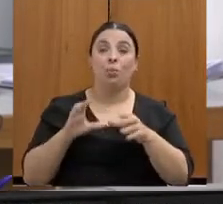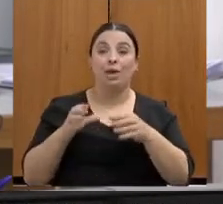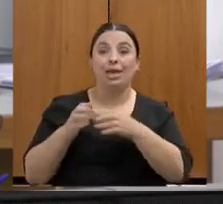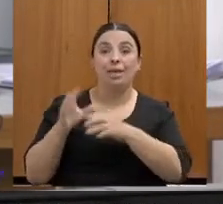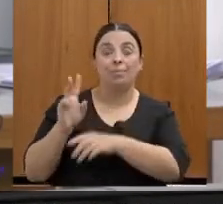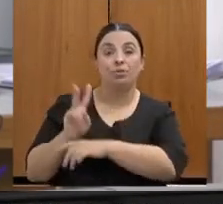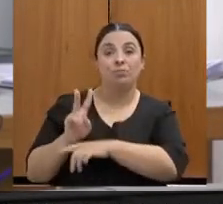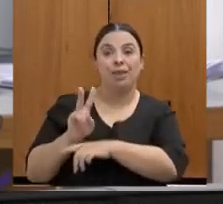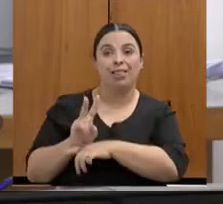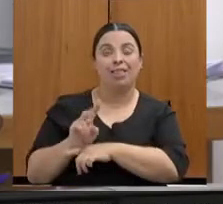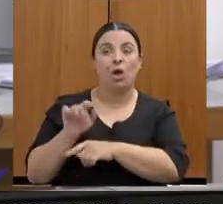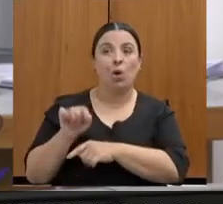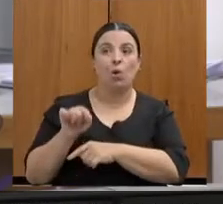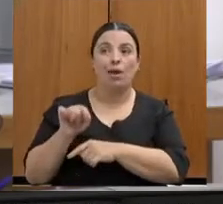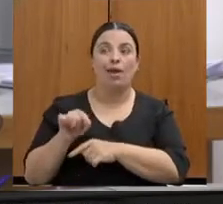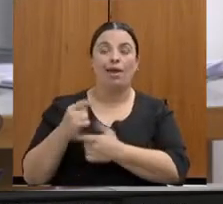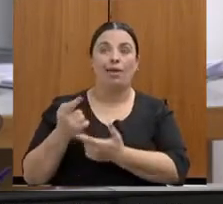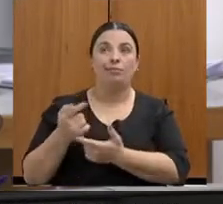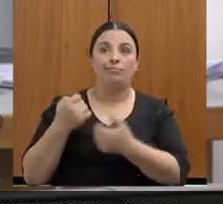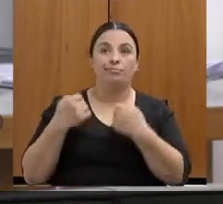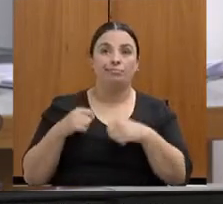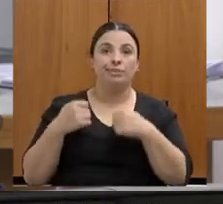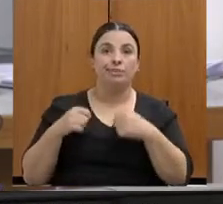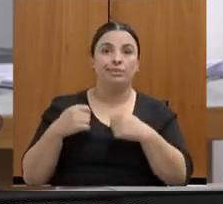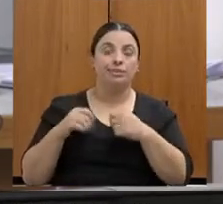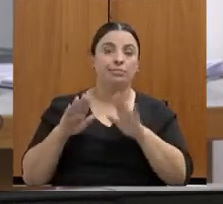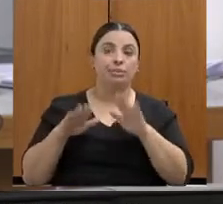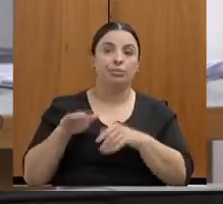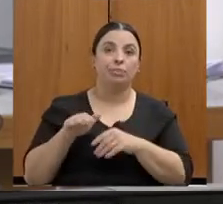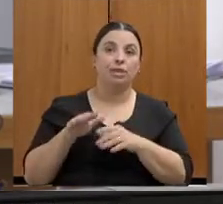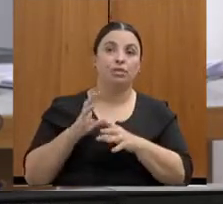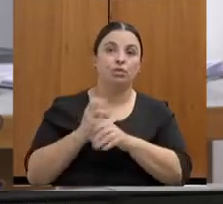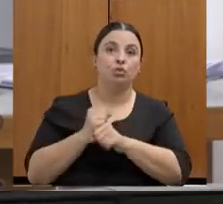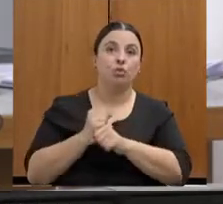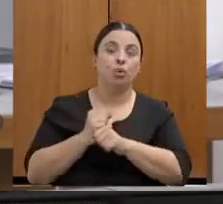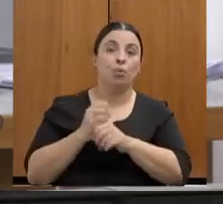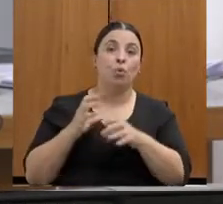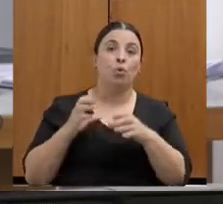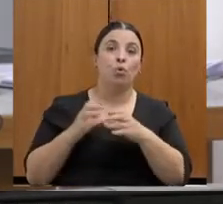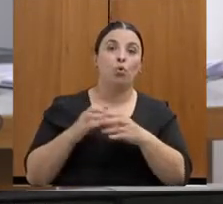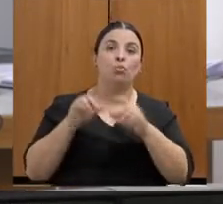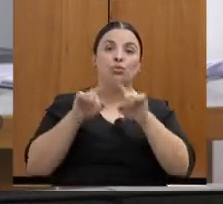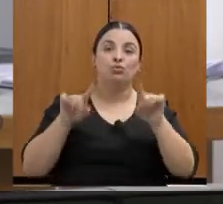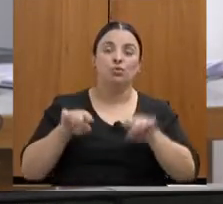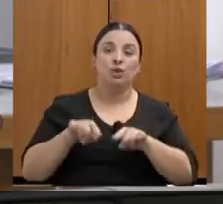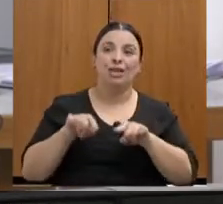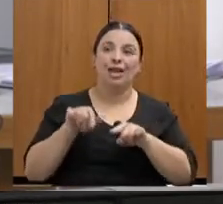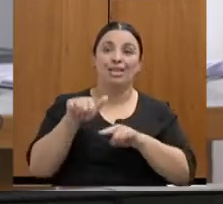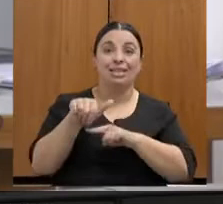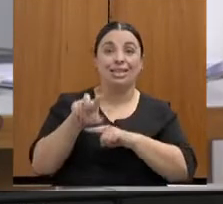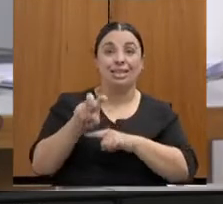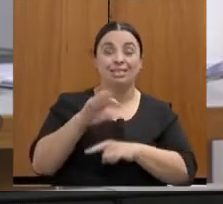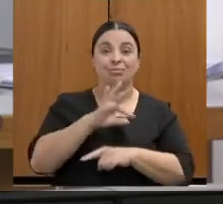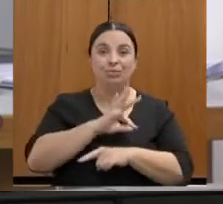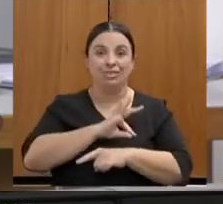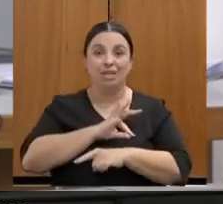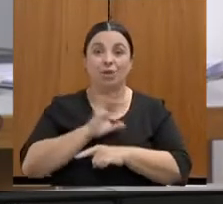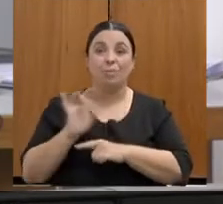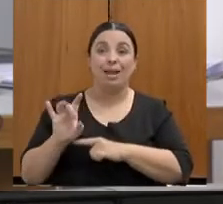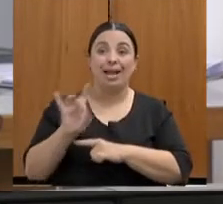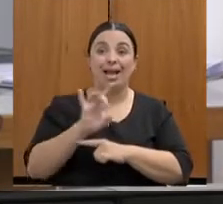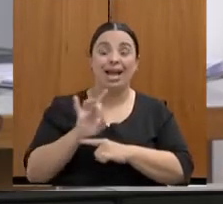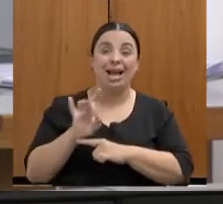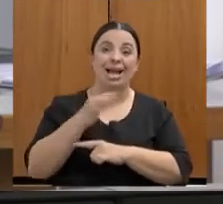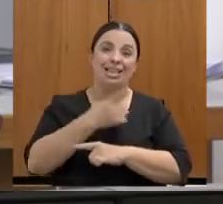ela demanda, no mínimo, 15 policiais, seriam 15 policiais para cada uma das DEANs, só